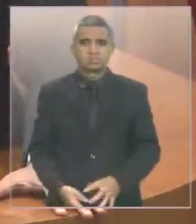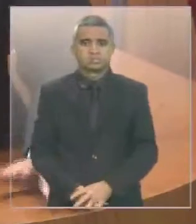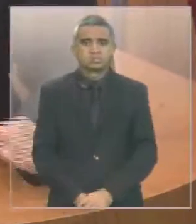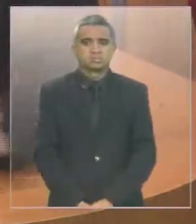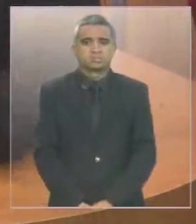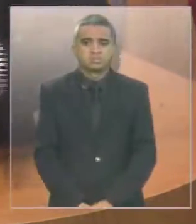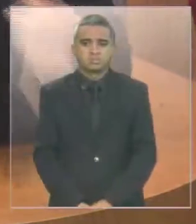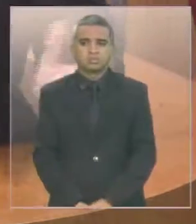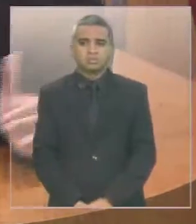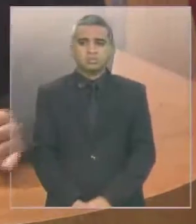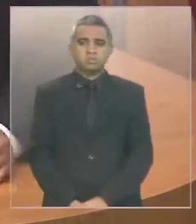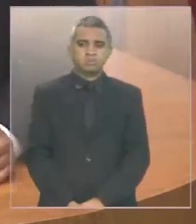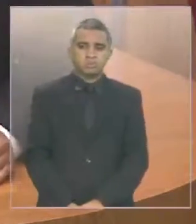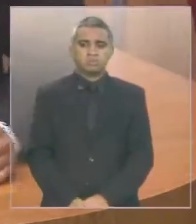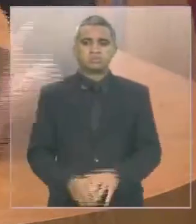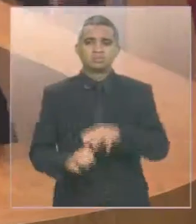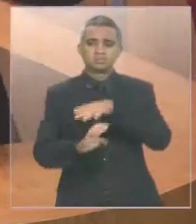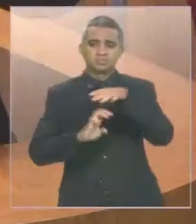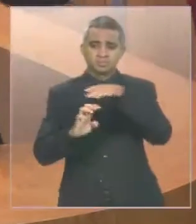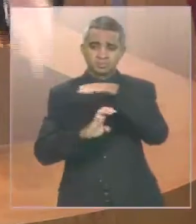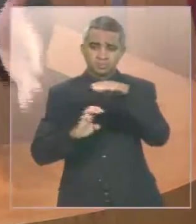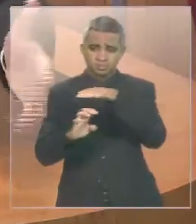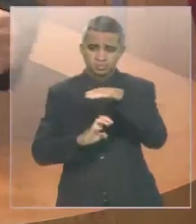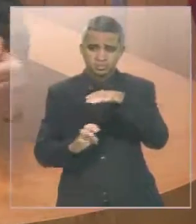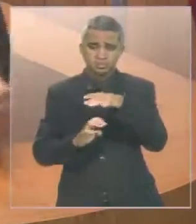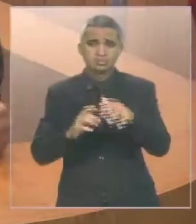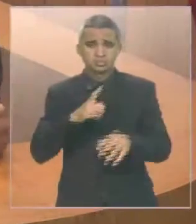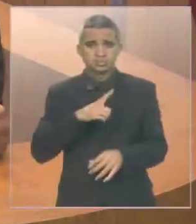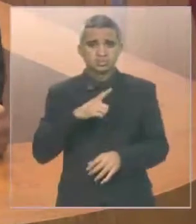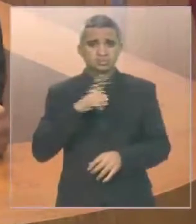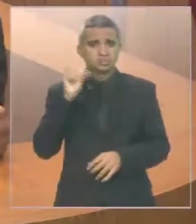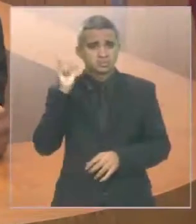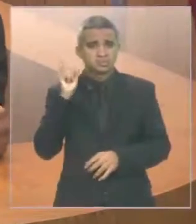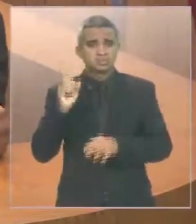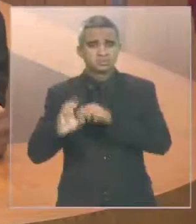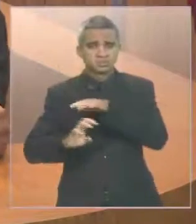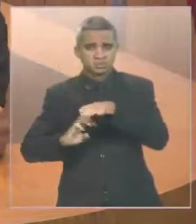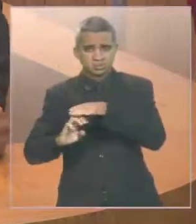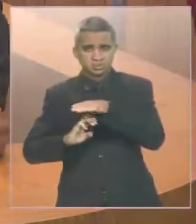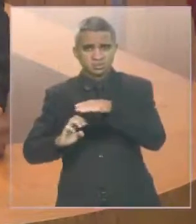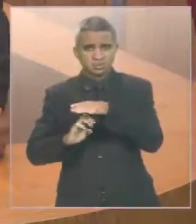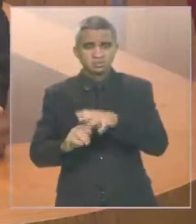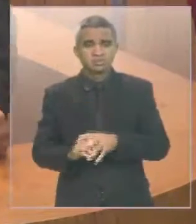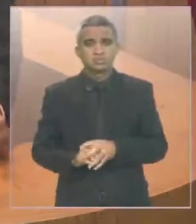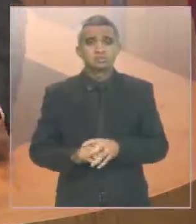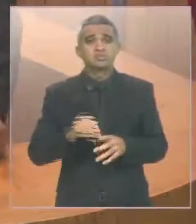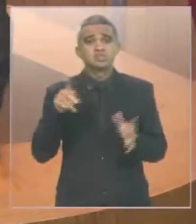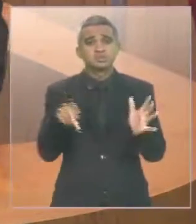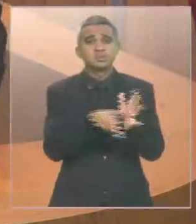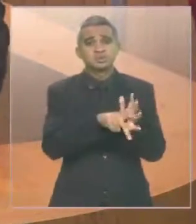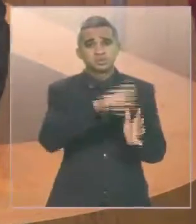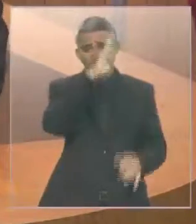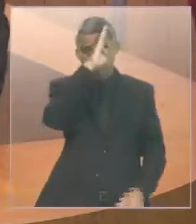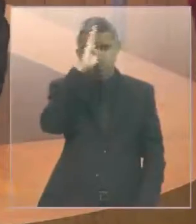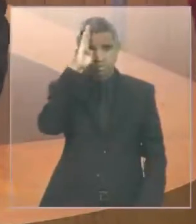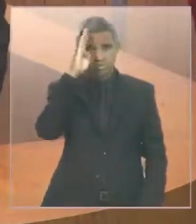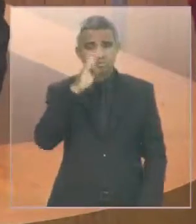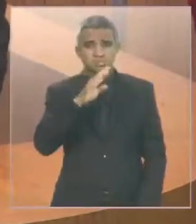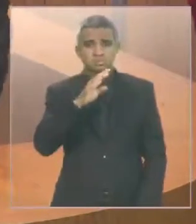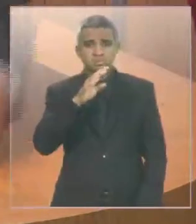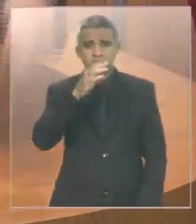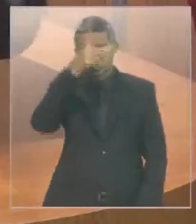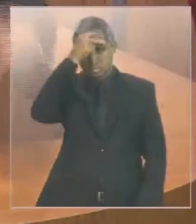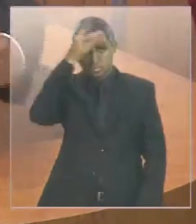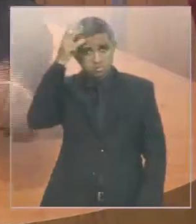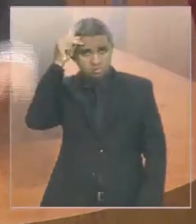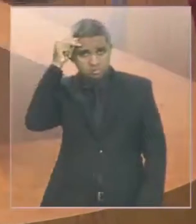Situações de empresas tem uma SS lá deputada Alexandre Almeida que é do sobrinho do prefeito verdadeiro dono